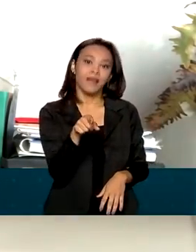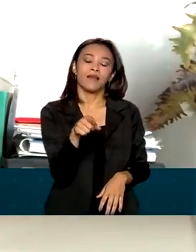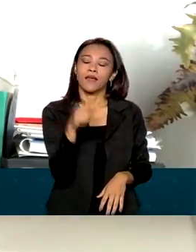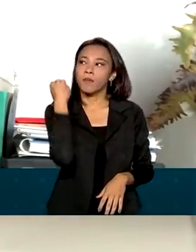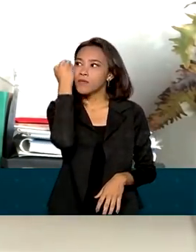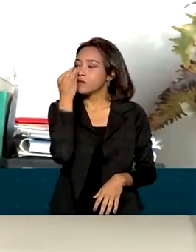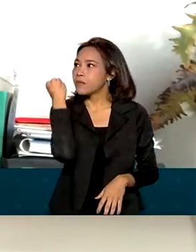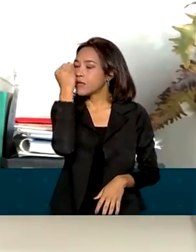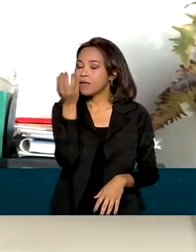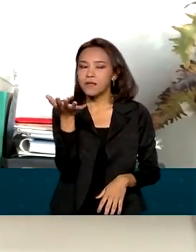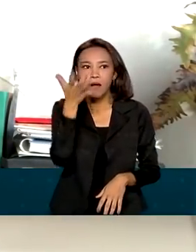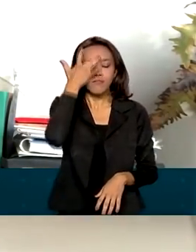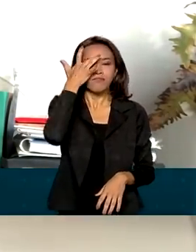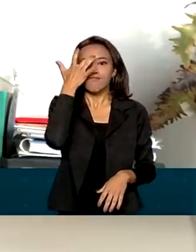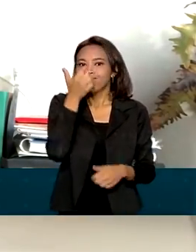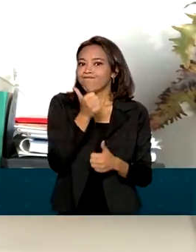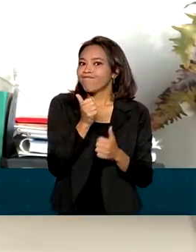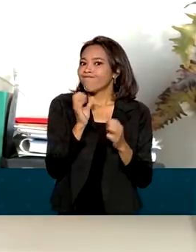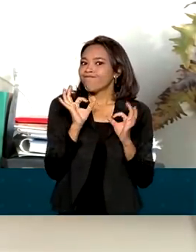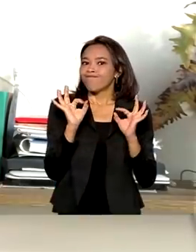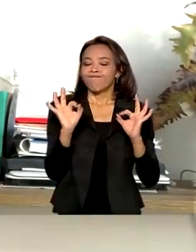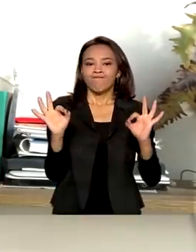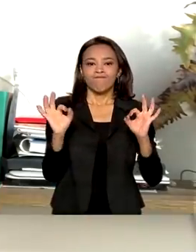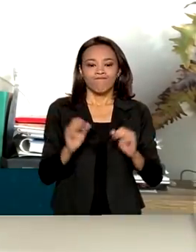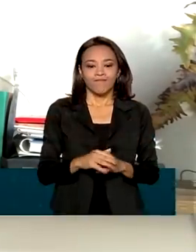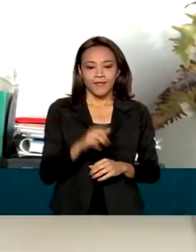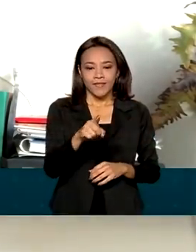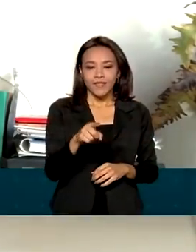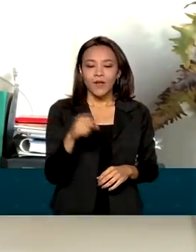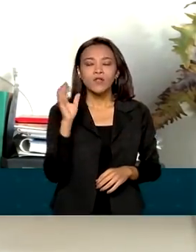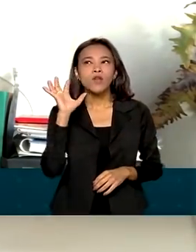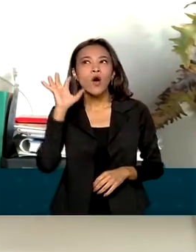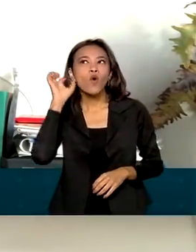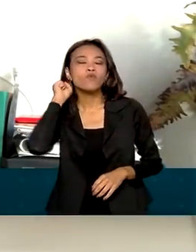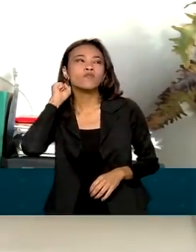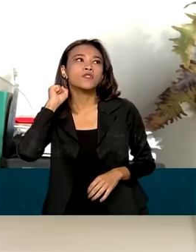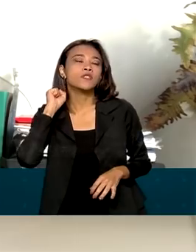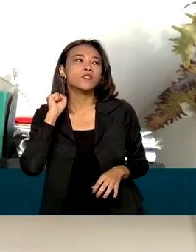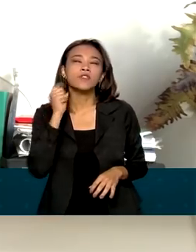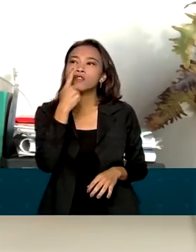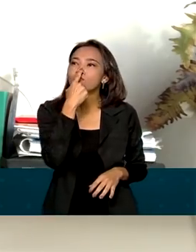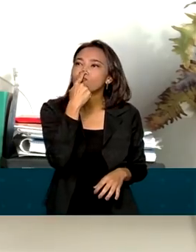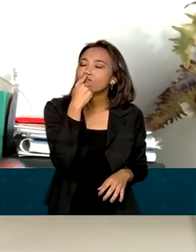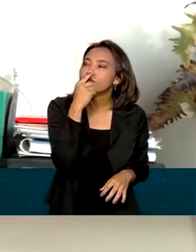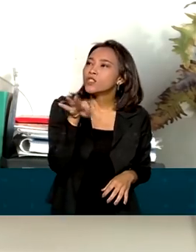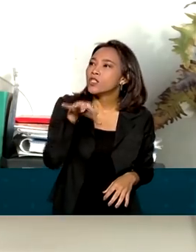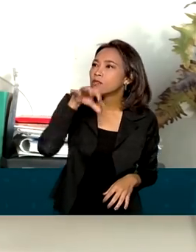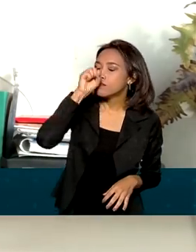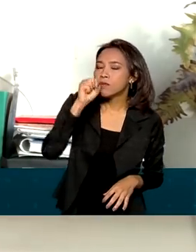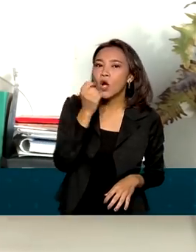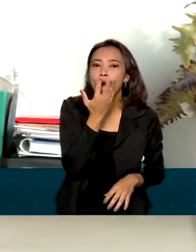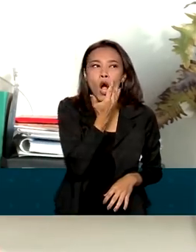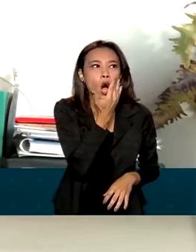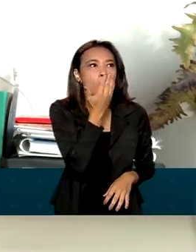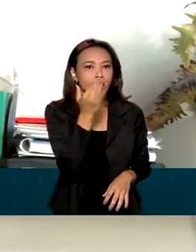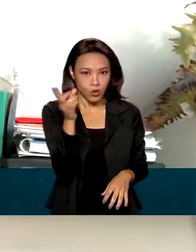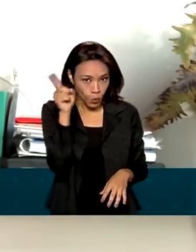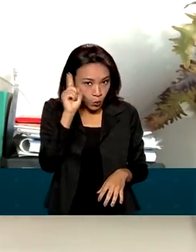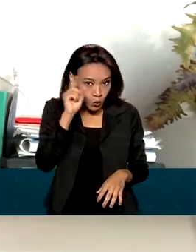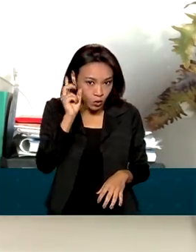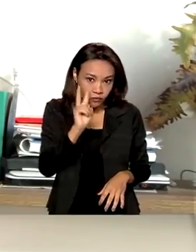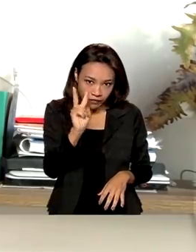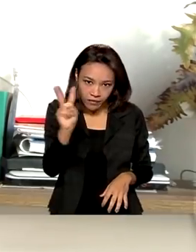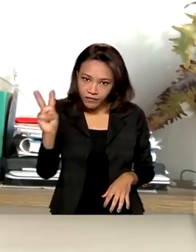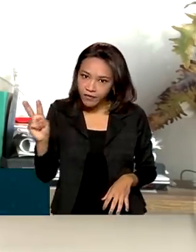experiência marcante. Nos faz prestar atenção em sons, em cheiros, em cores, que a gente não vê todos os dias na